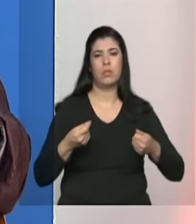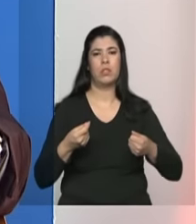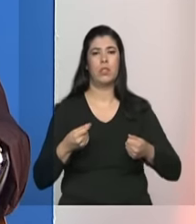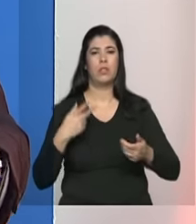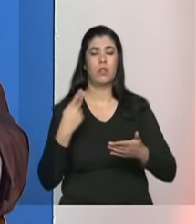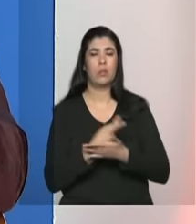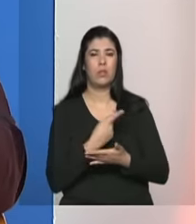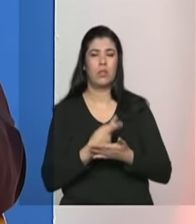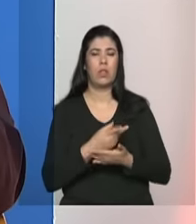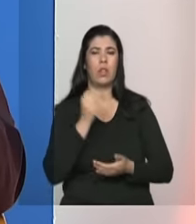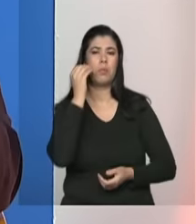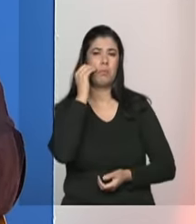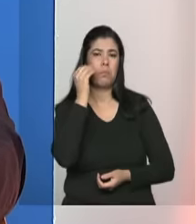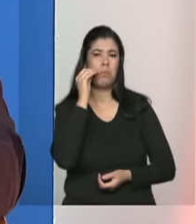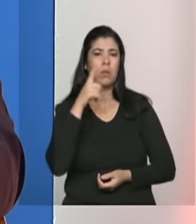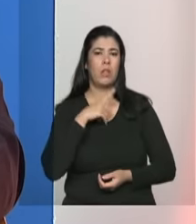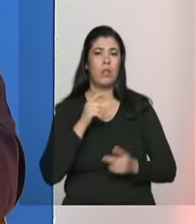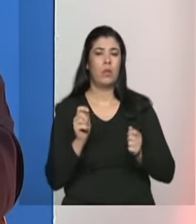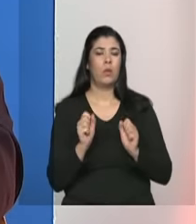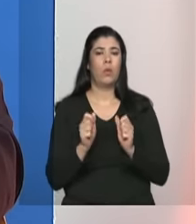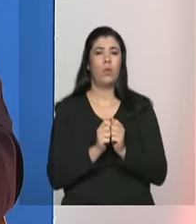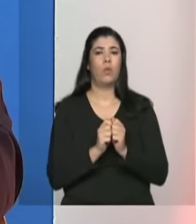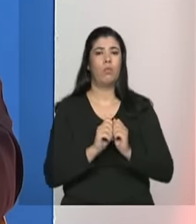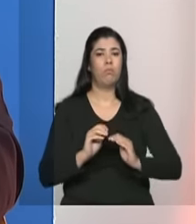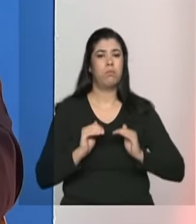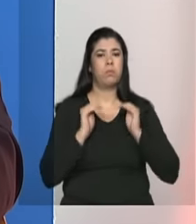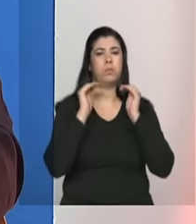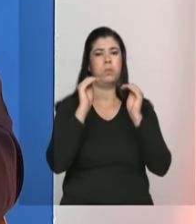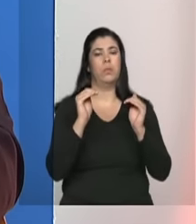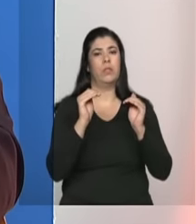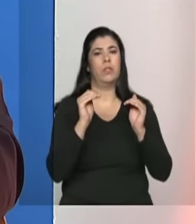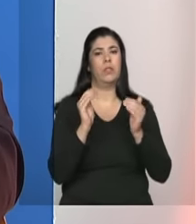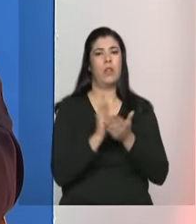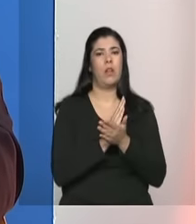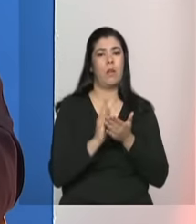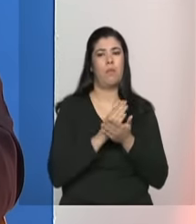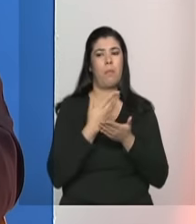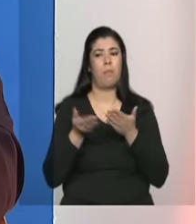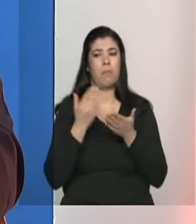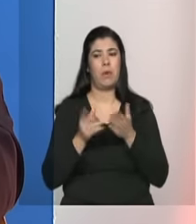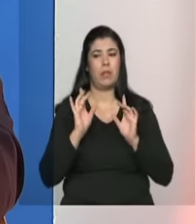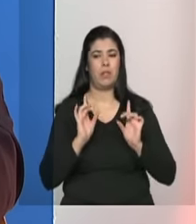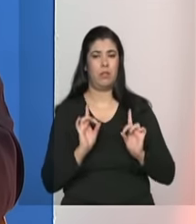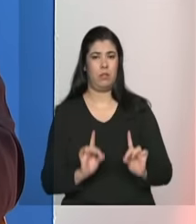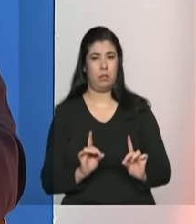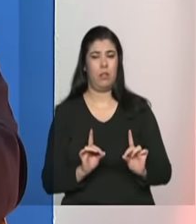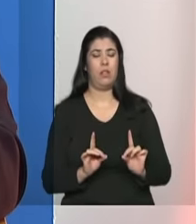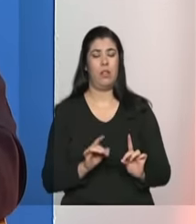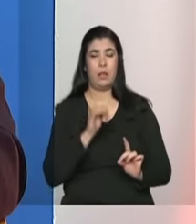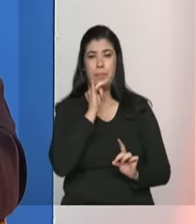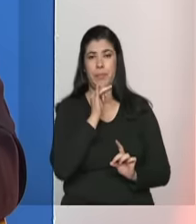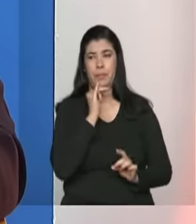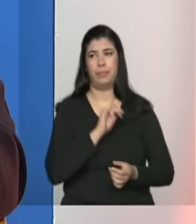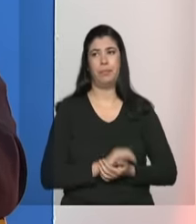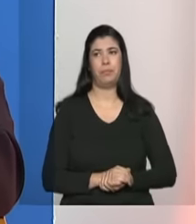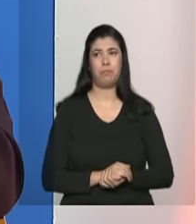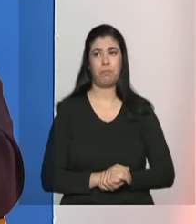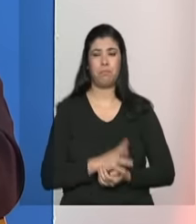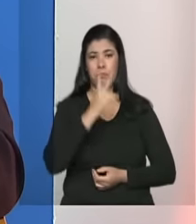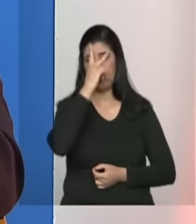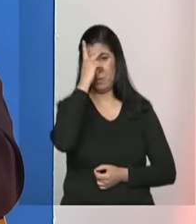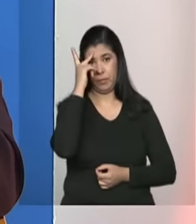situação já de superação de algumas violações de direitos que levaram ela a estar na rua por exemplo ela pode já estar